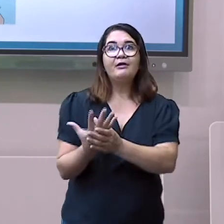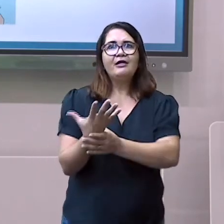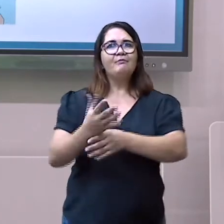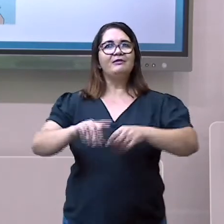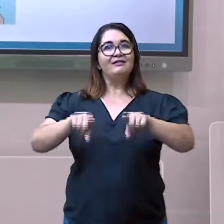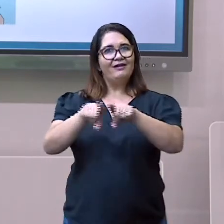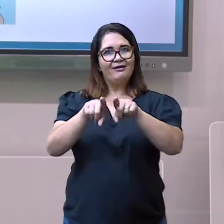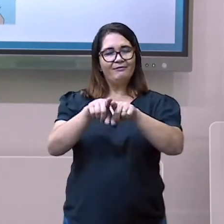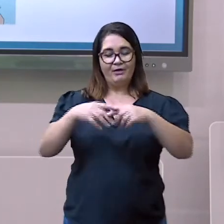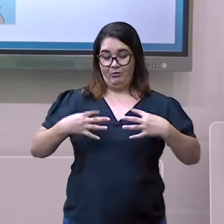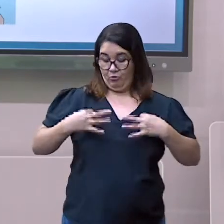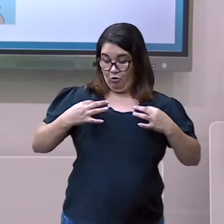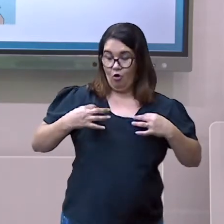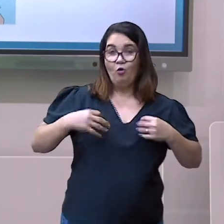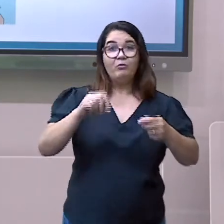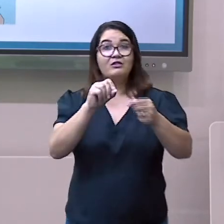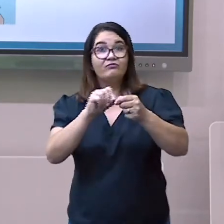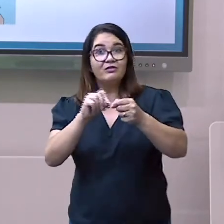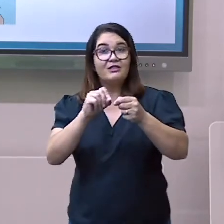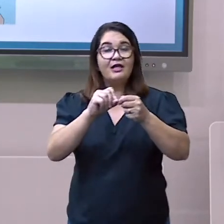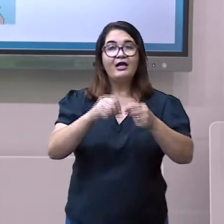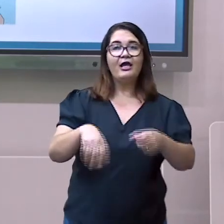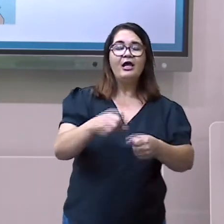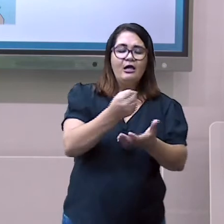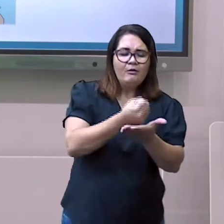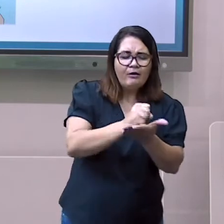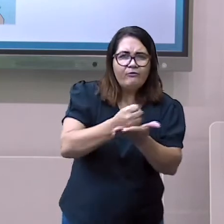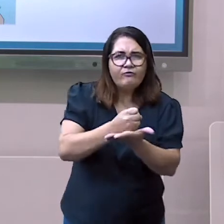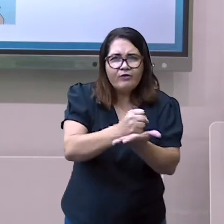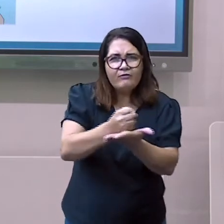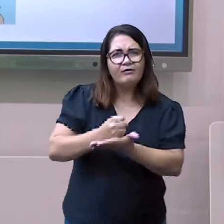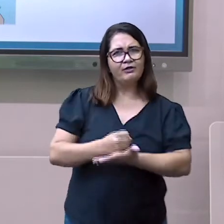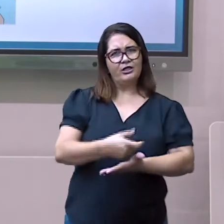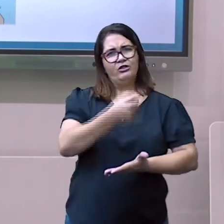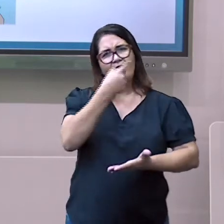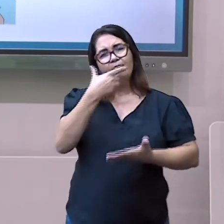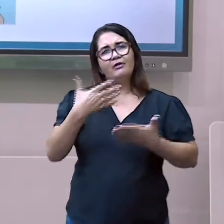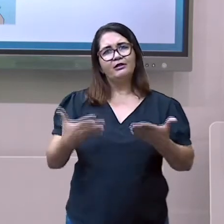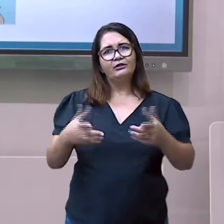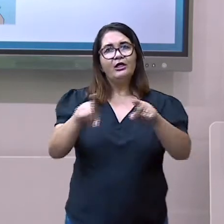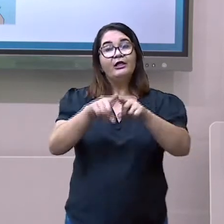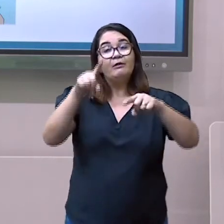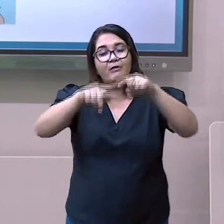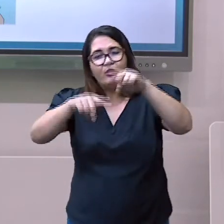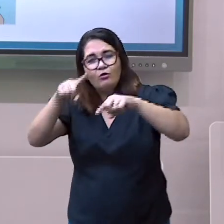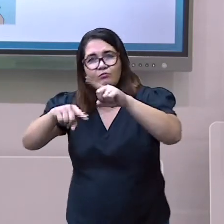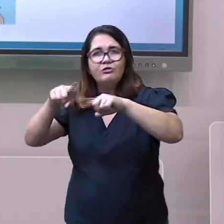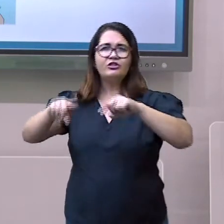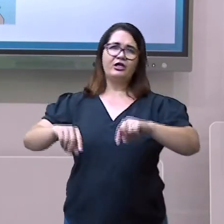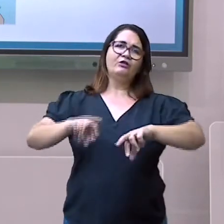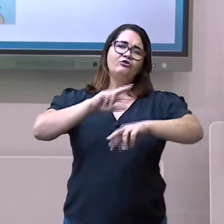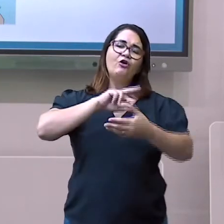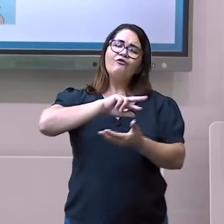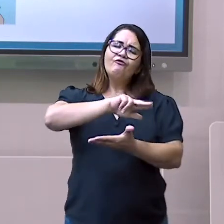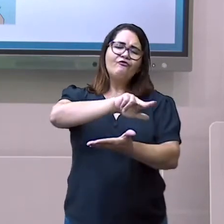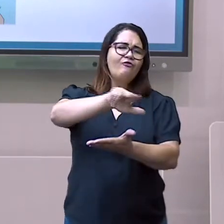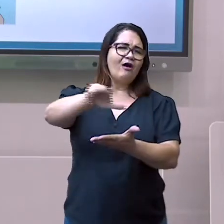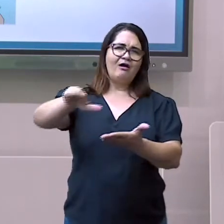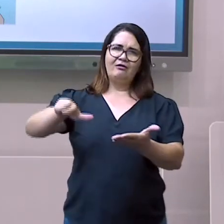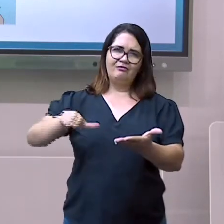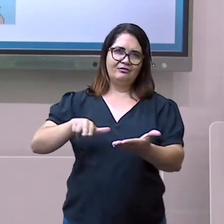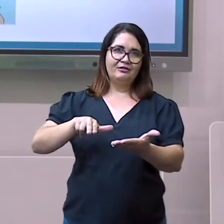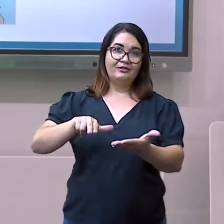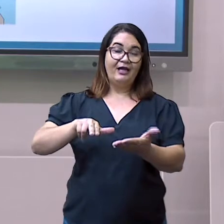construções, medicamentos, ferramentas ou apenas para contemplação estética.